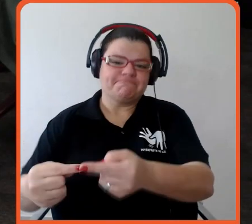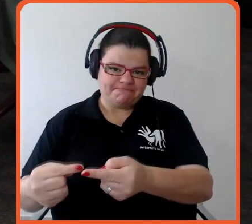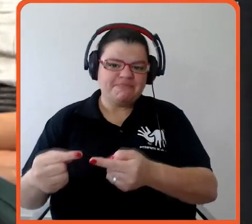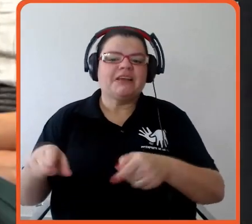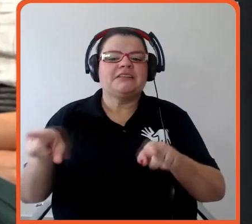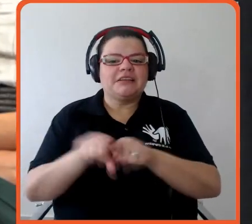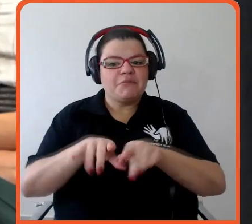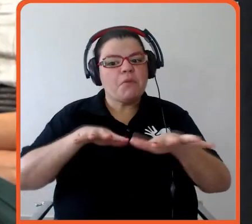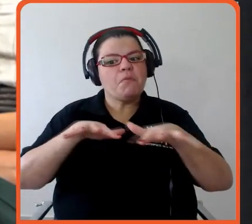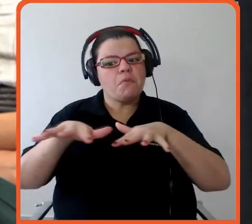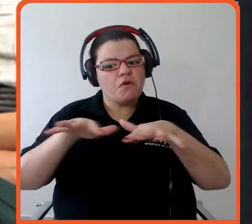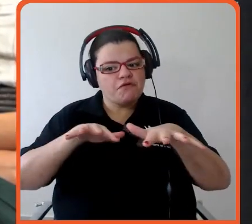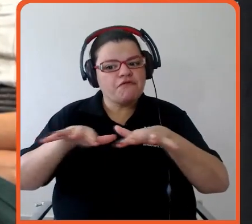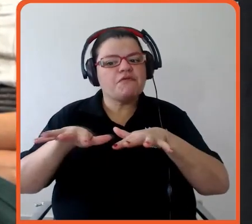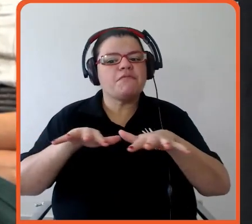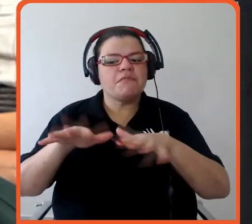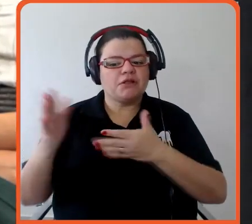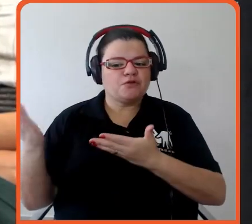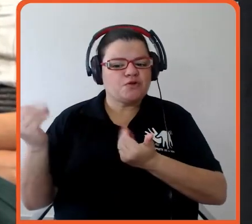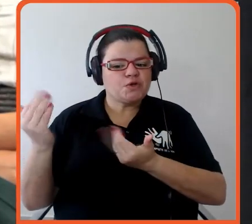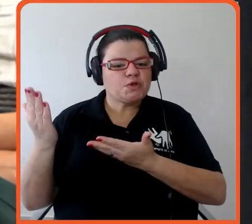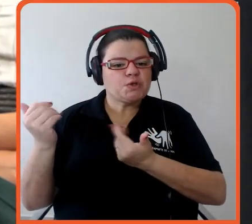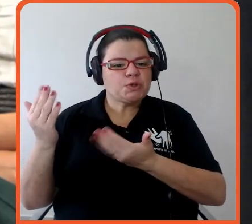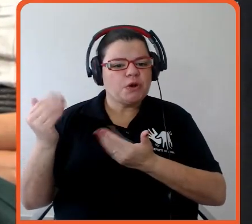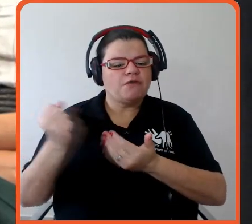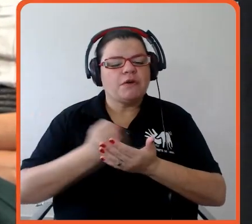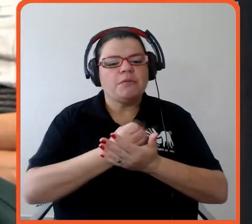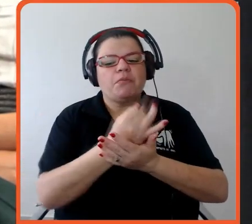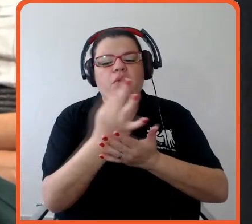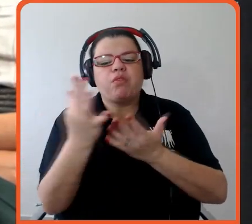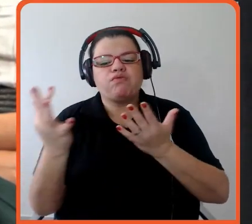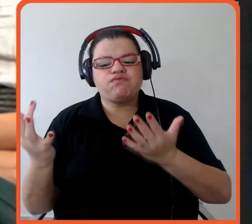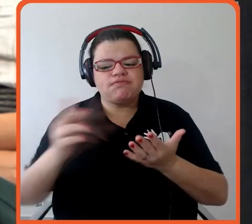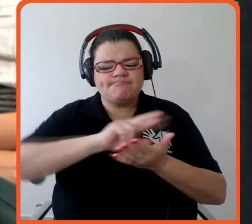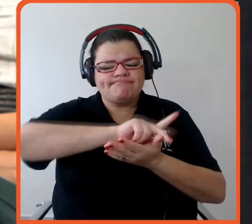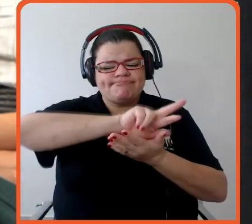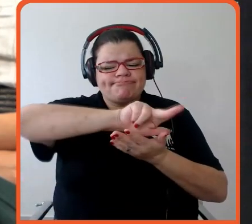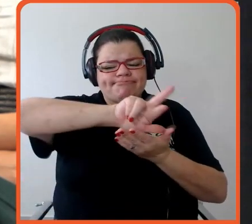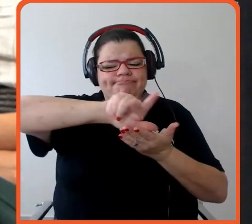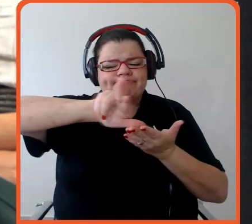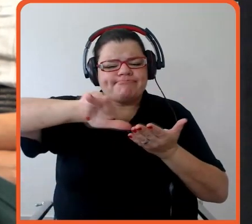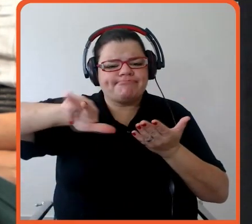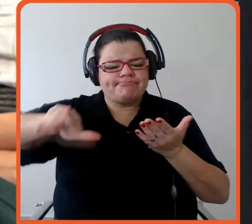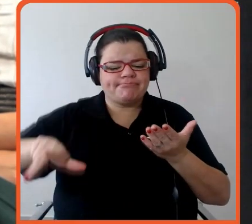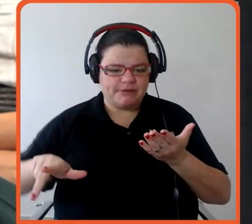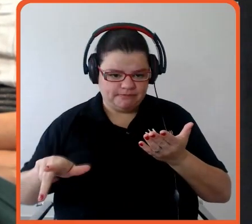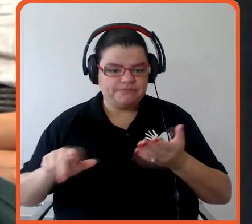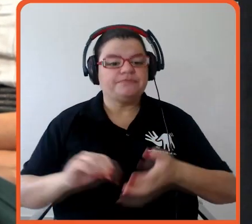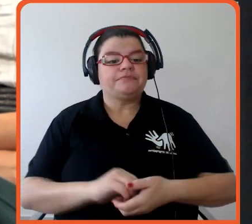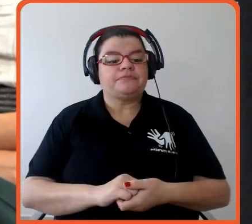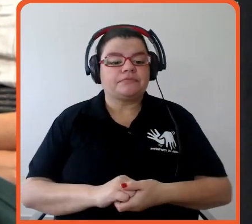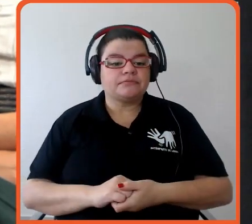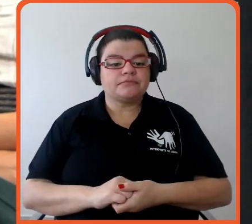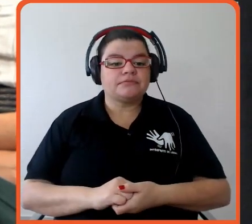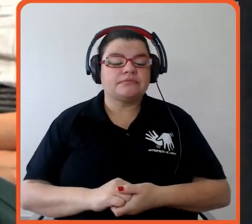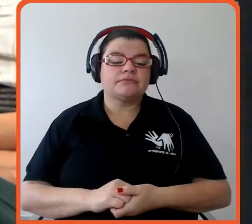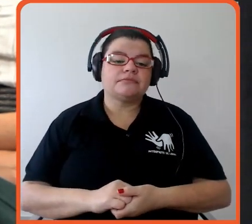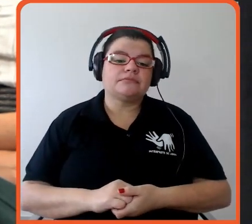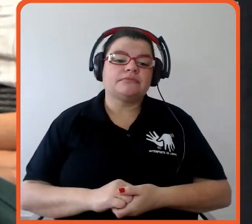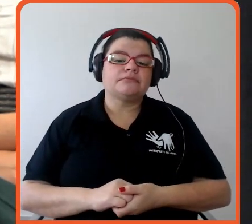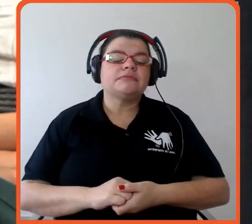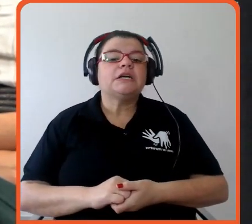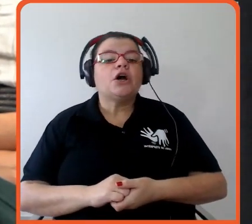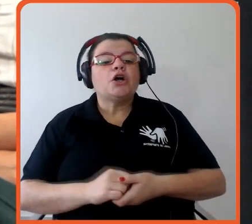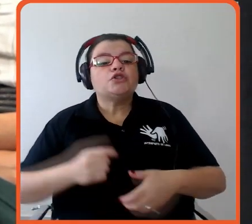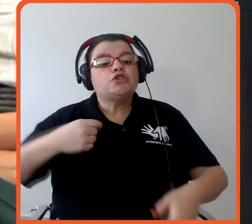ali, e plurais, né, por isso que eles falam movimentos jovens, mas, voltando aqui, Paulo, a gente estava comentando